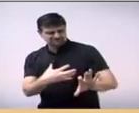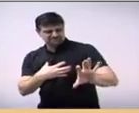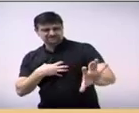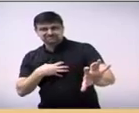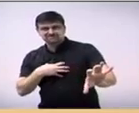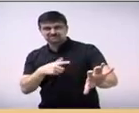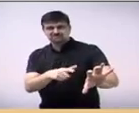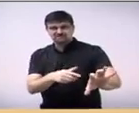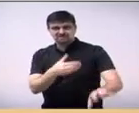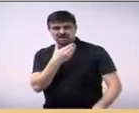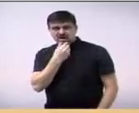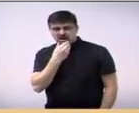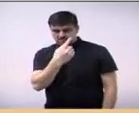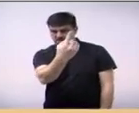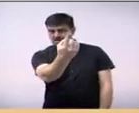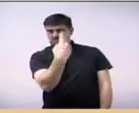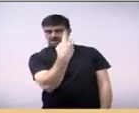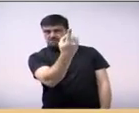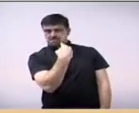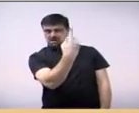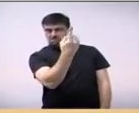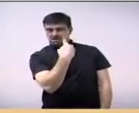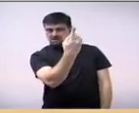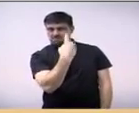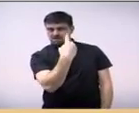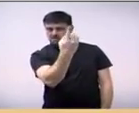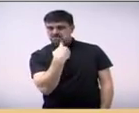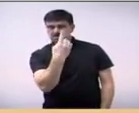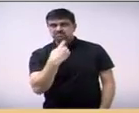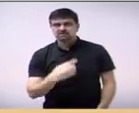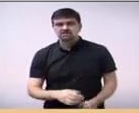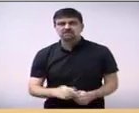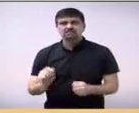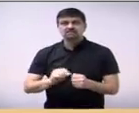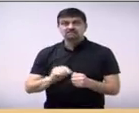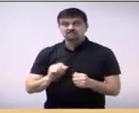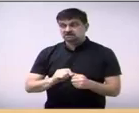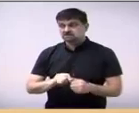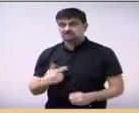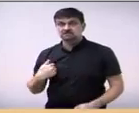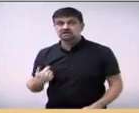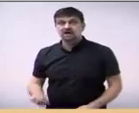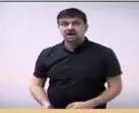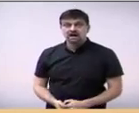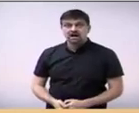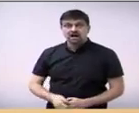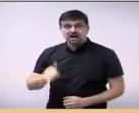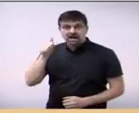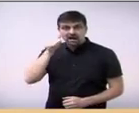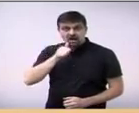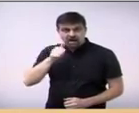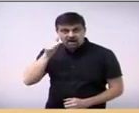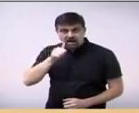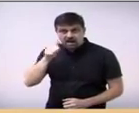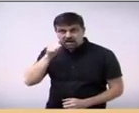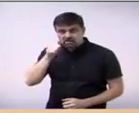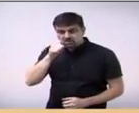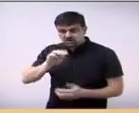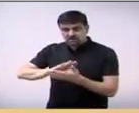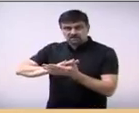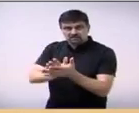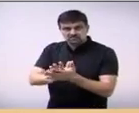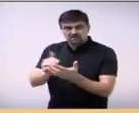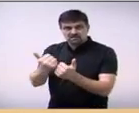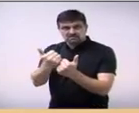e machista aos vereadores homens, chamando suas companheiras de forma chulas e suas